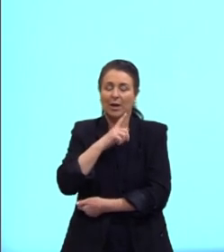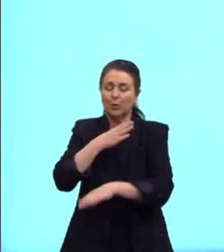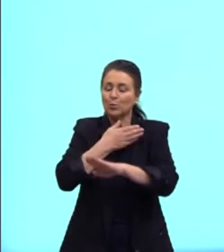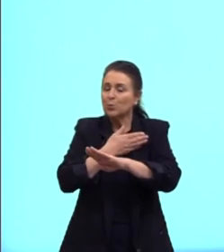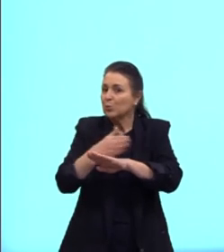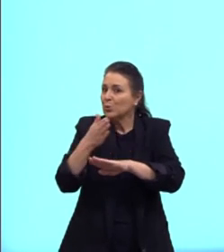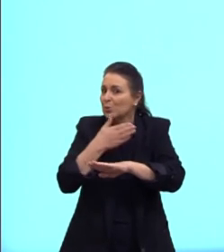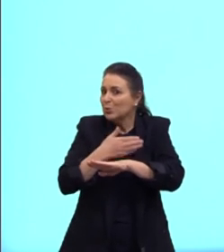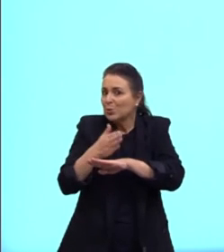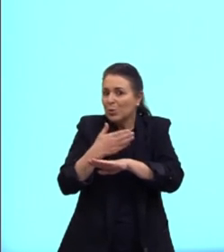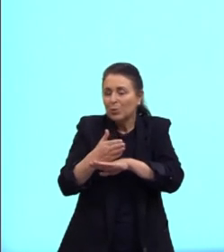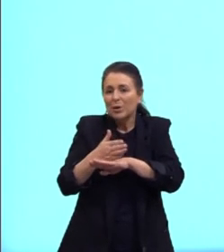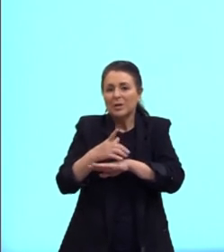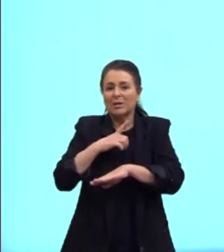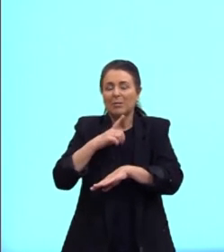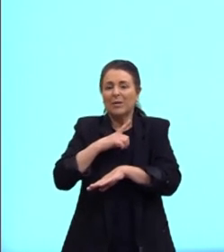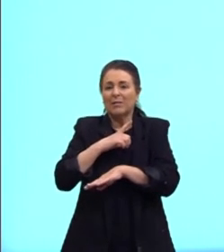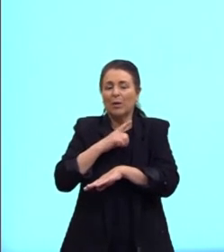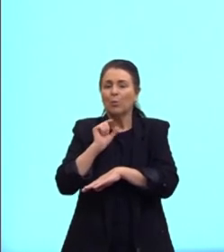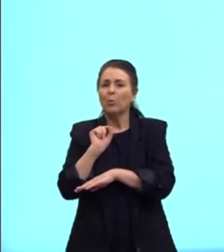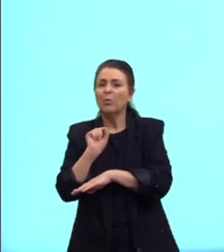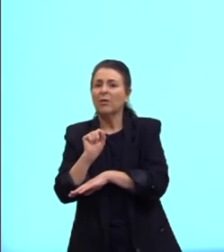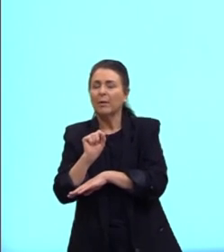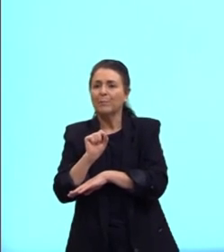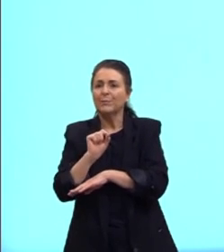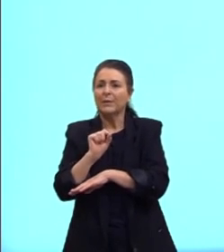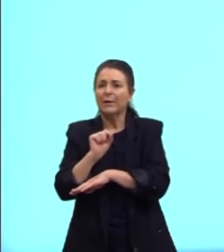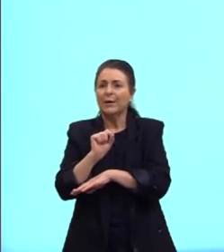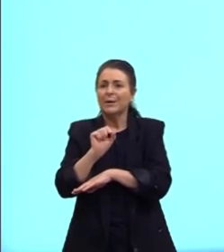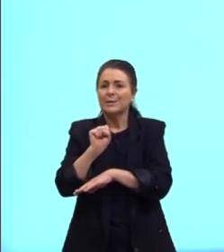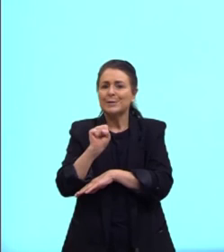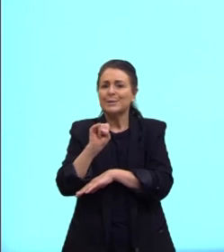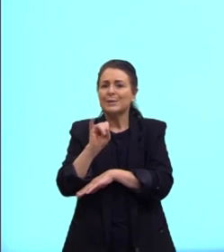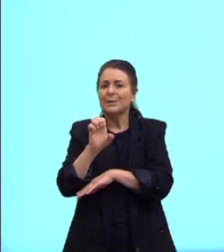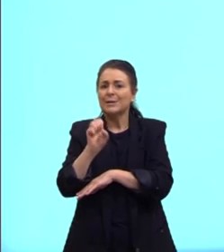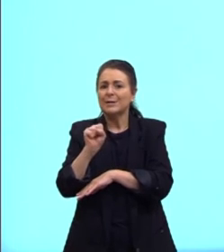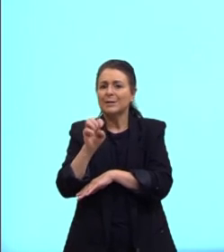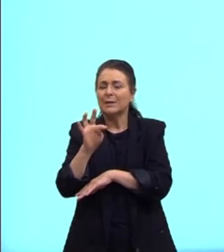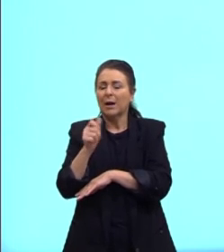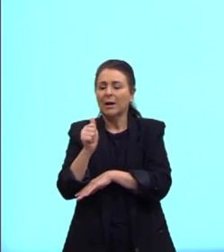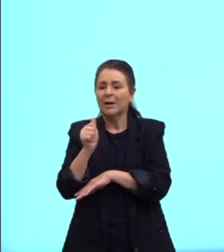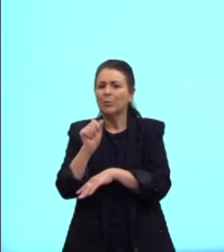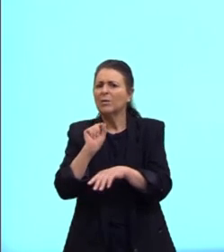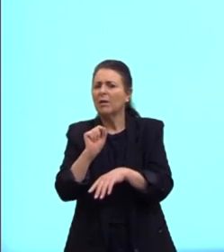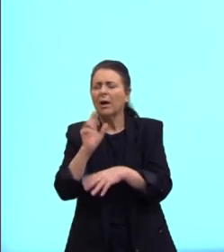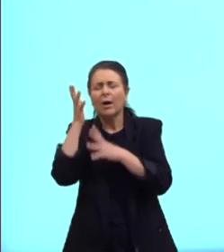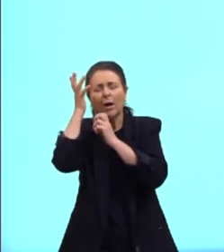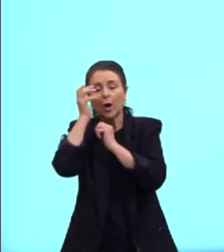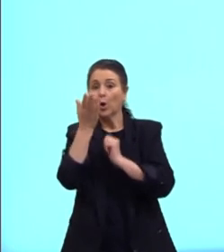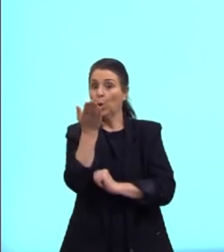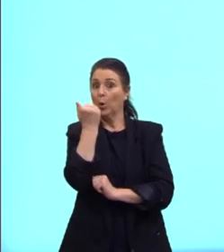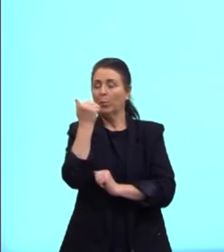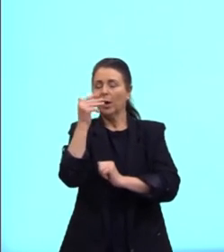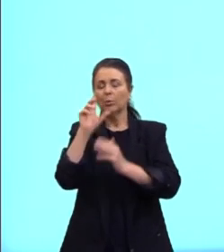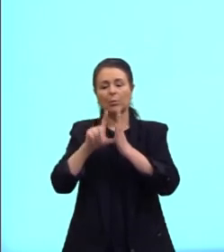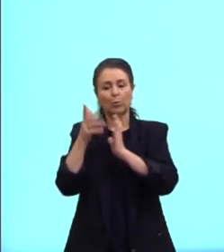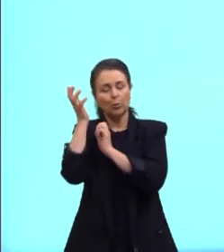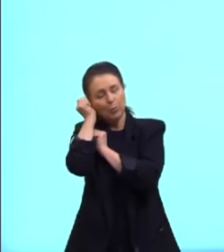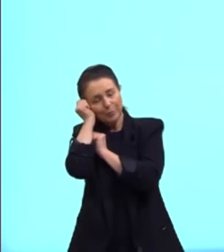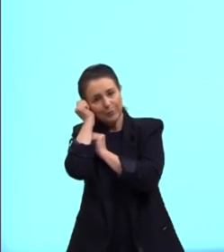costumes como la siesta, que é um costume de dormir logo após o almoço,